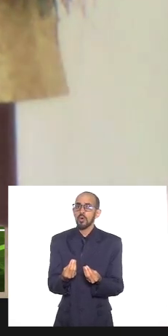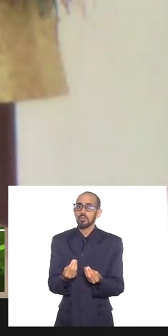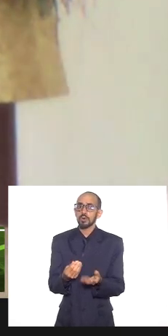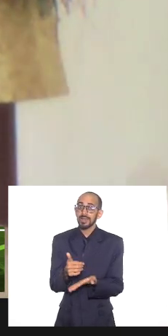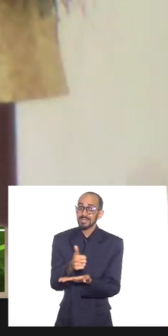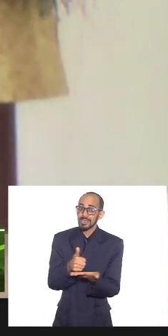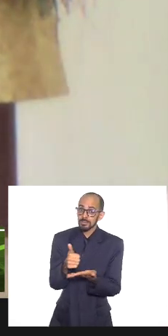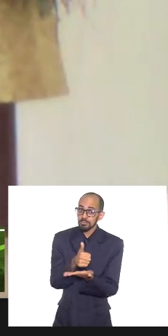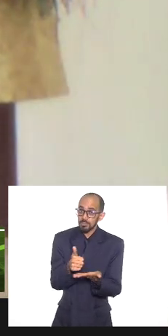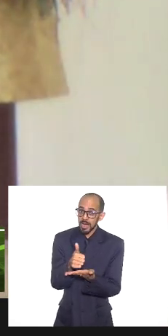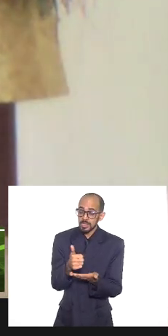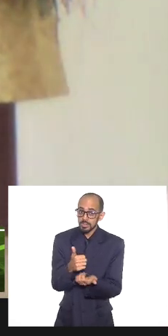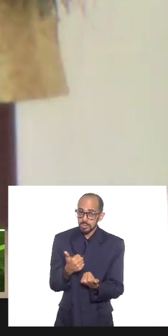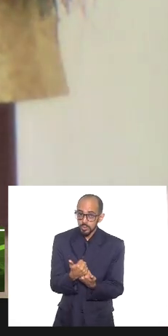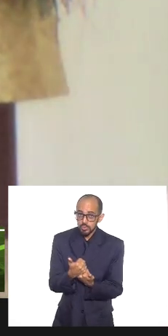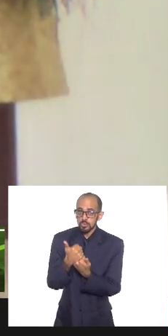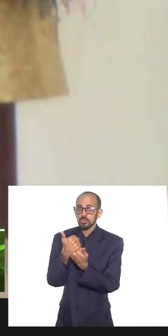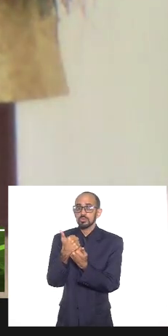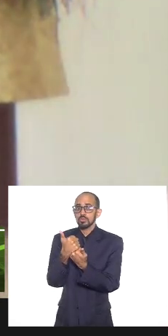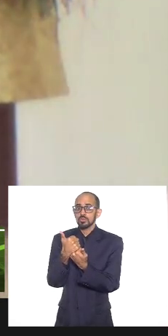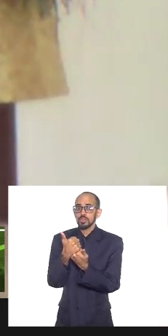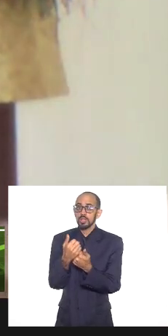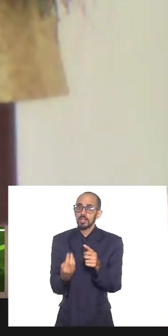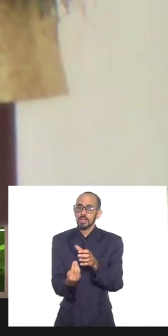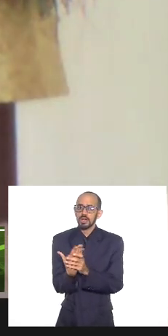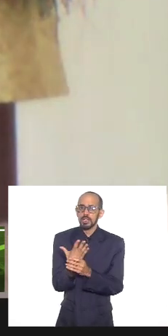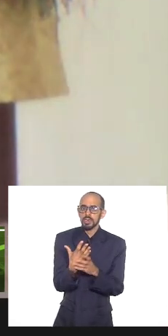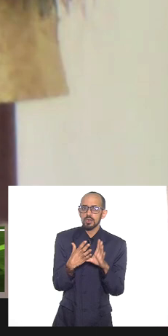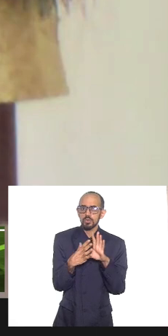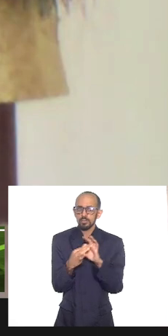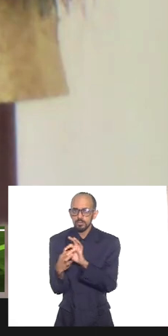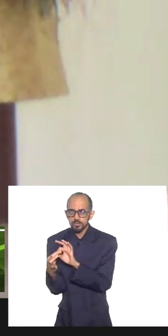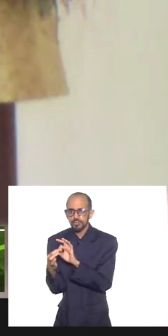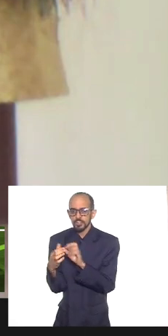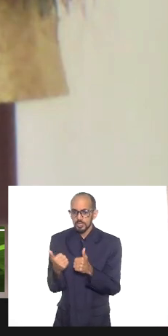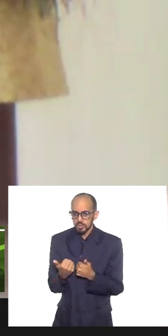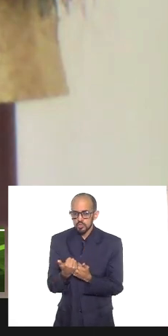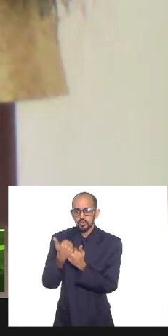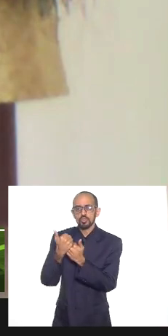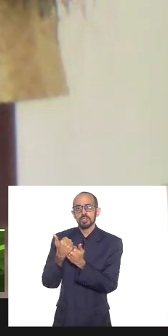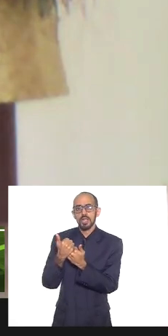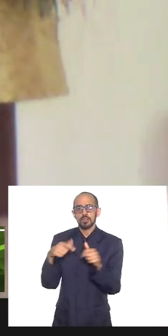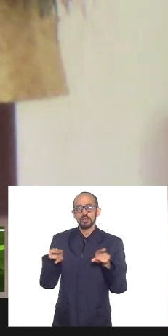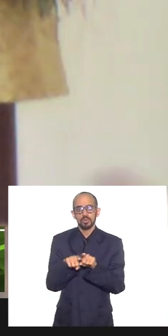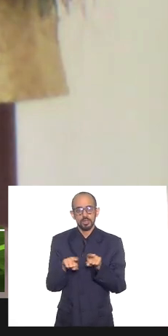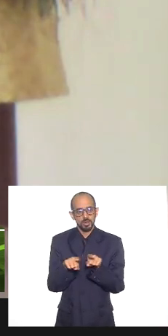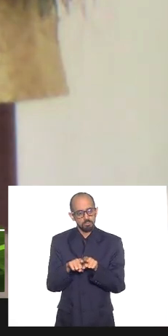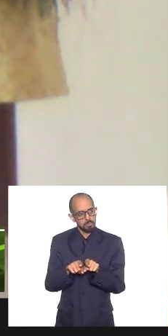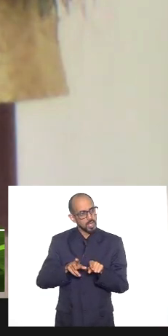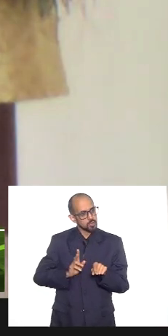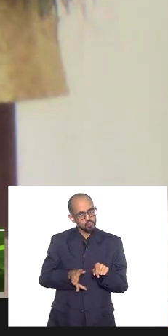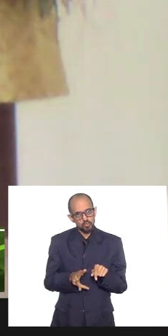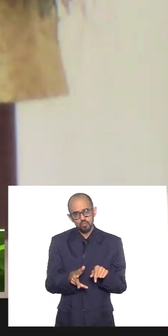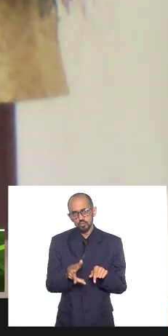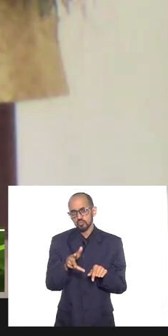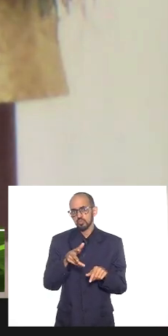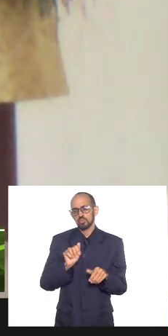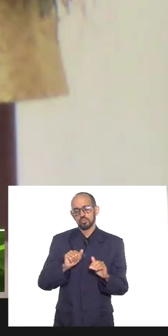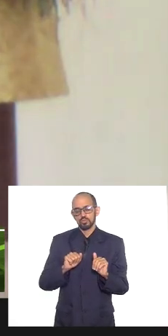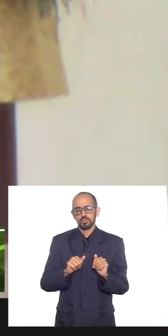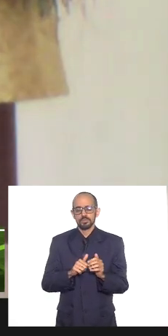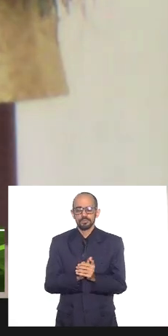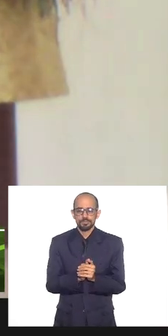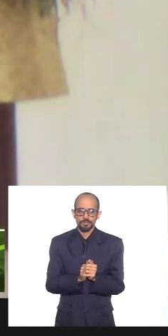que o sustentam, que o dimensiona e que vai sustentá-lo ao longo do processo.